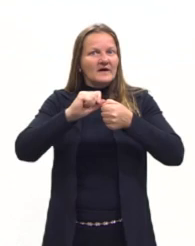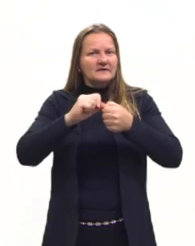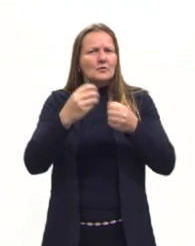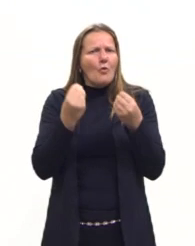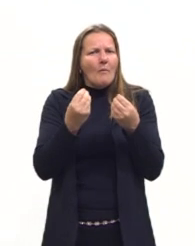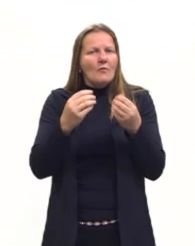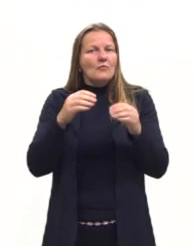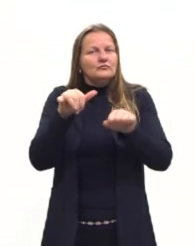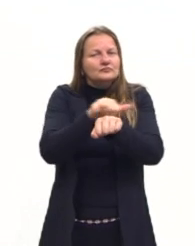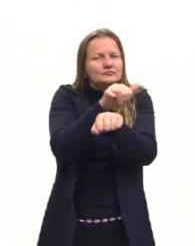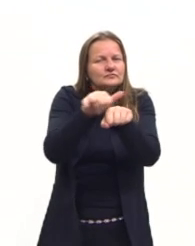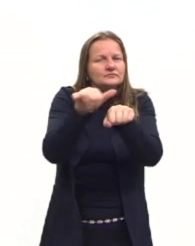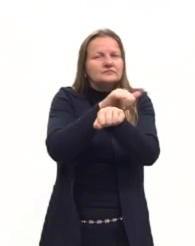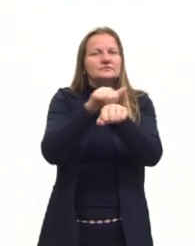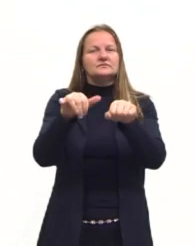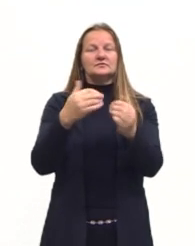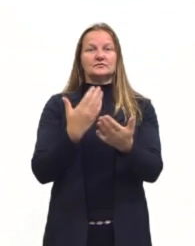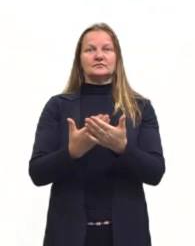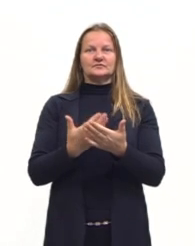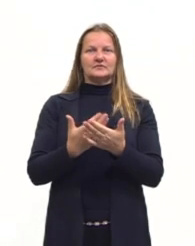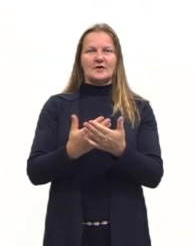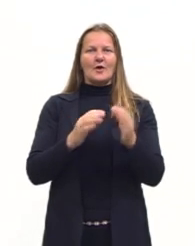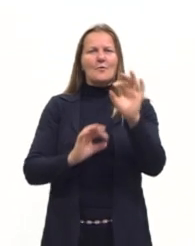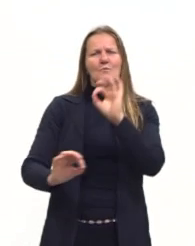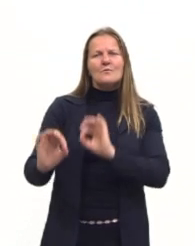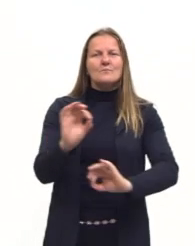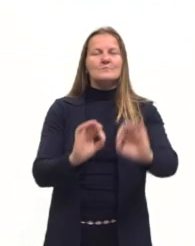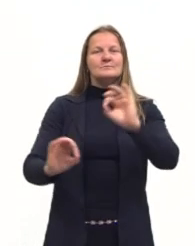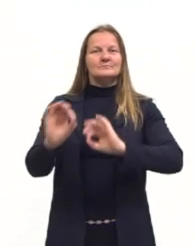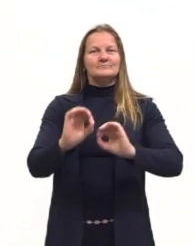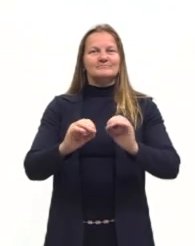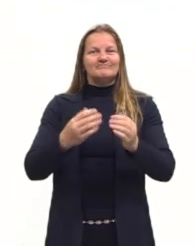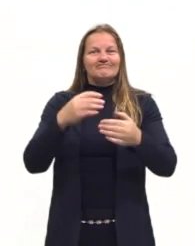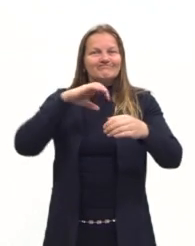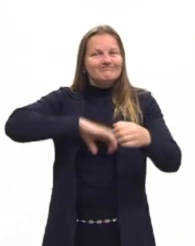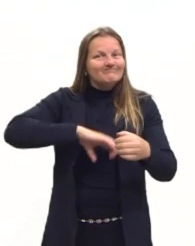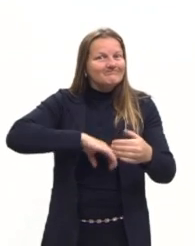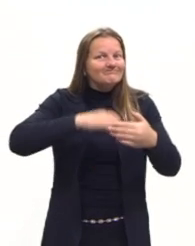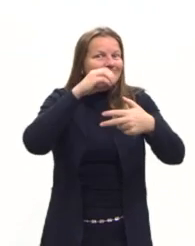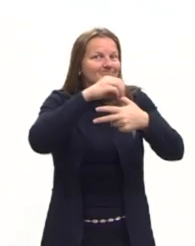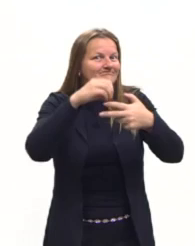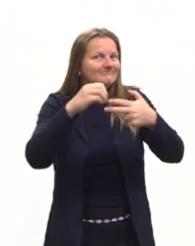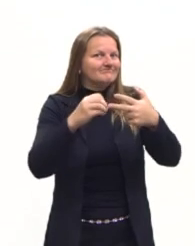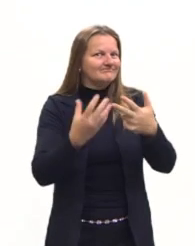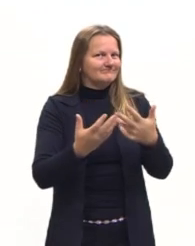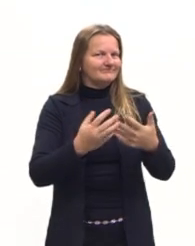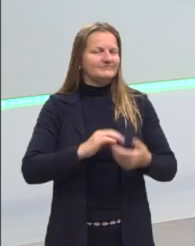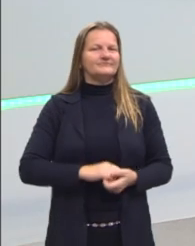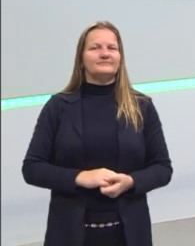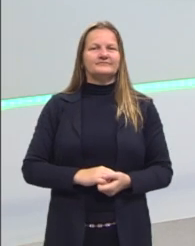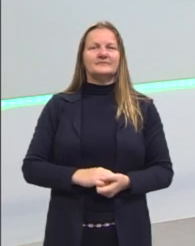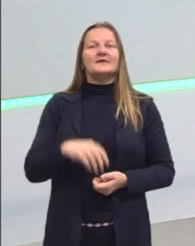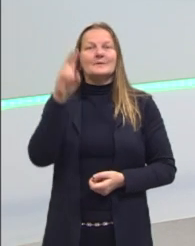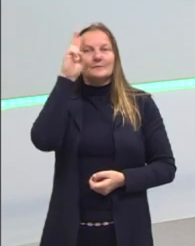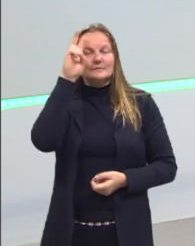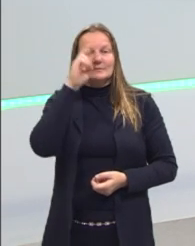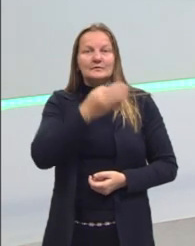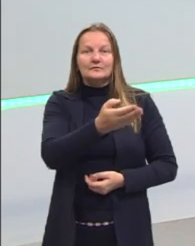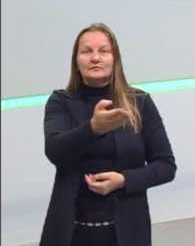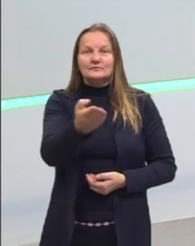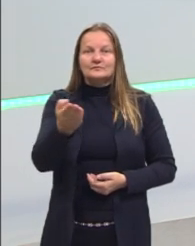estudar para essa prova? Como eu me preparo para a prova de língua portuguesa? E lembrando,